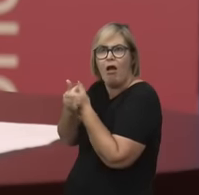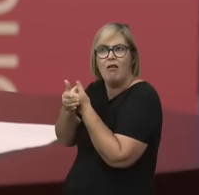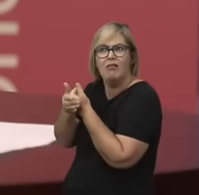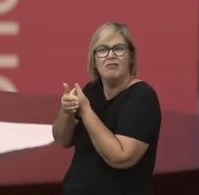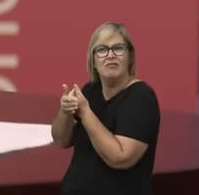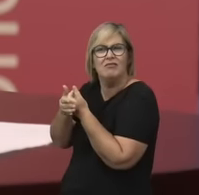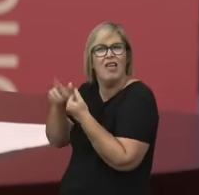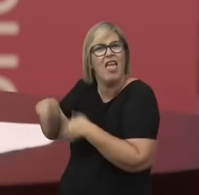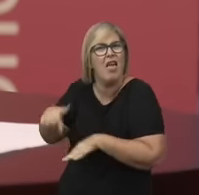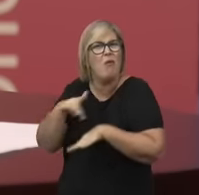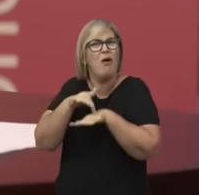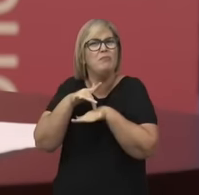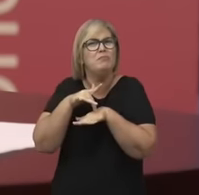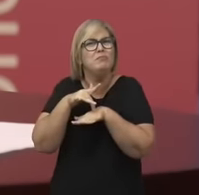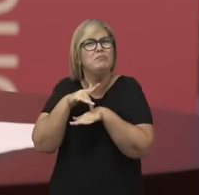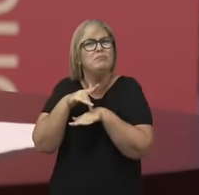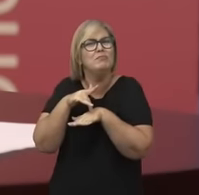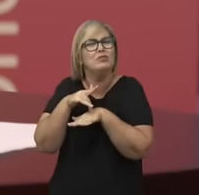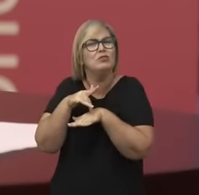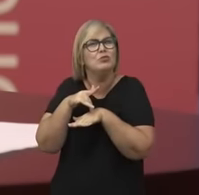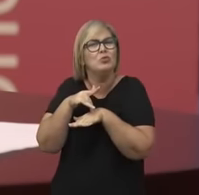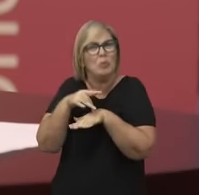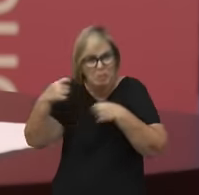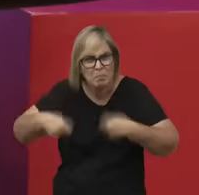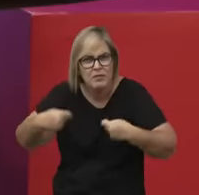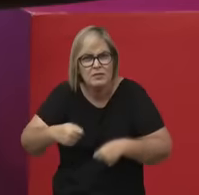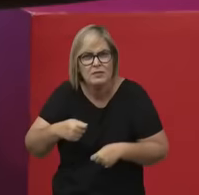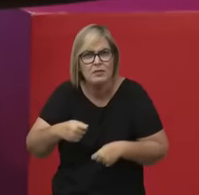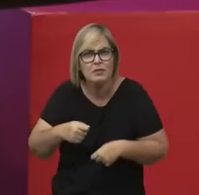Você tem que fazer o silêncio falar.